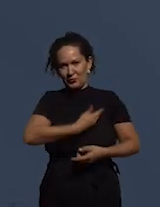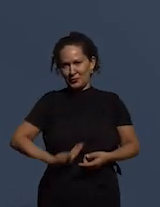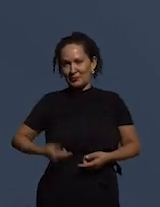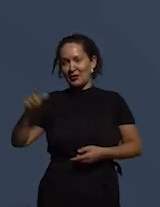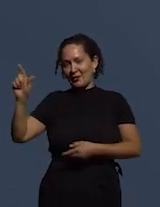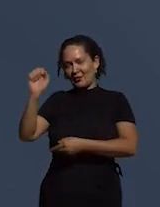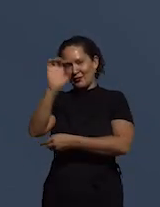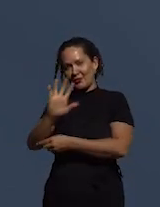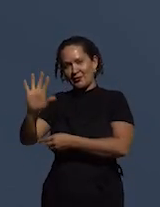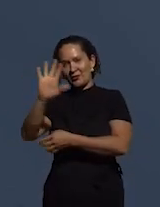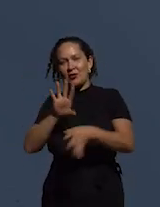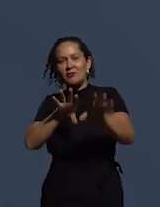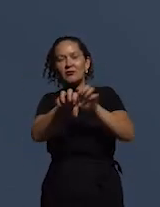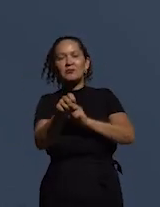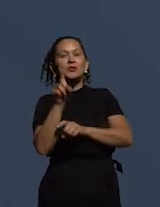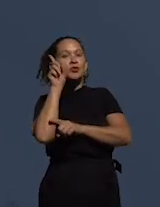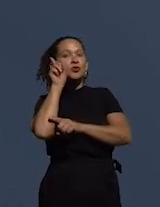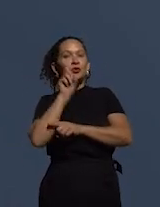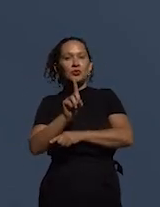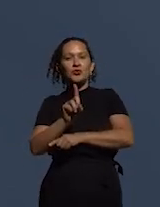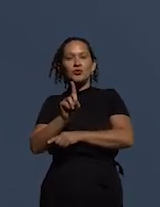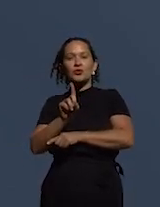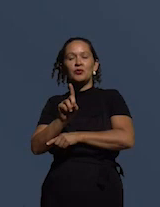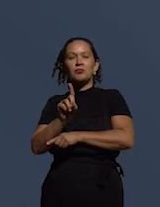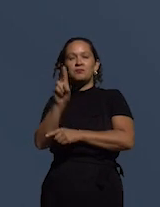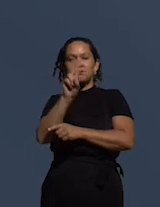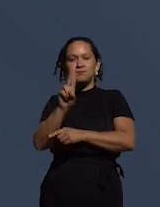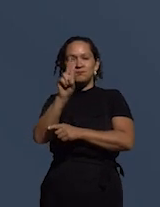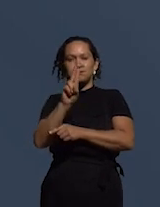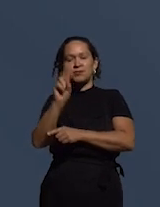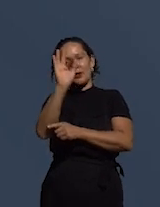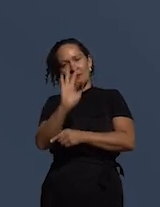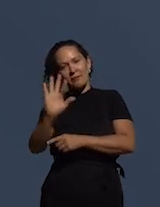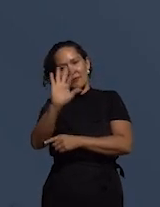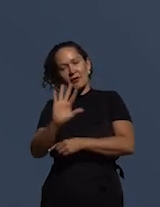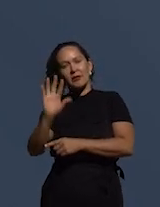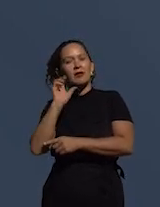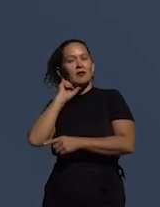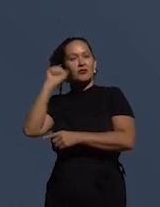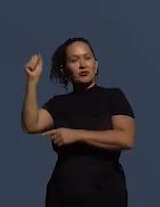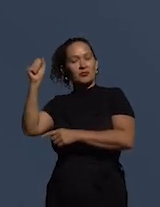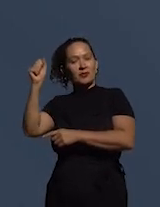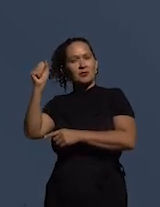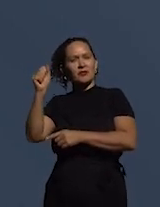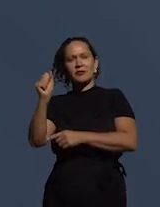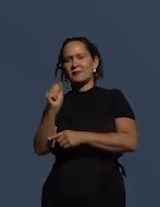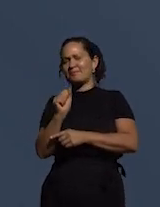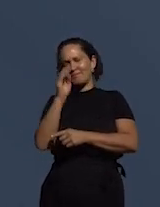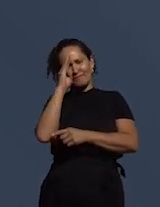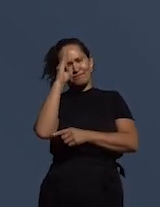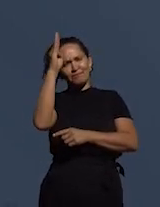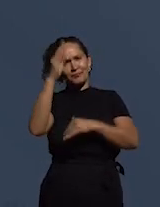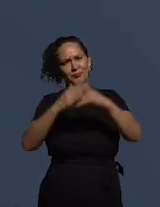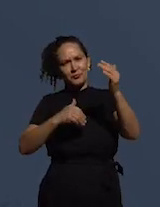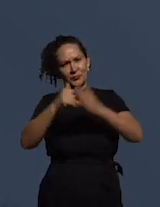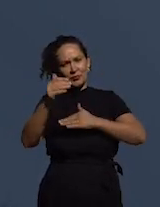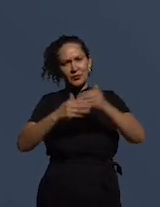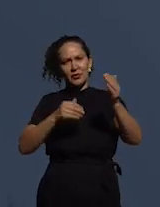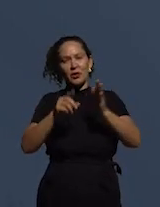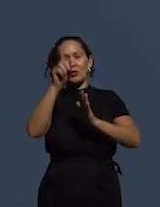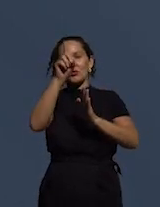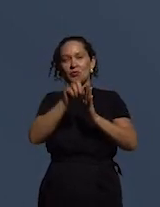e formada em direito pela Universidade Federal de Minas Gerais com especialização em direito público pela Pontífice Universidade